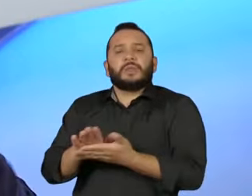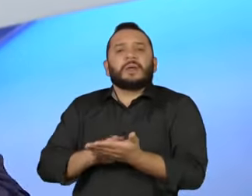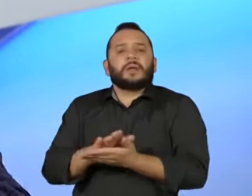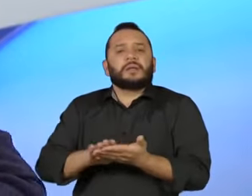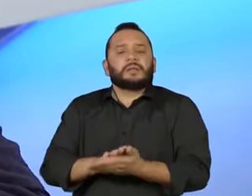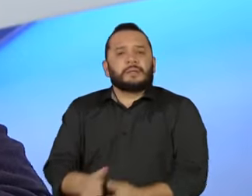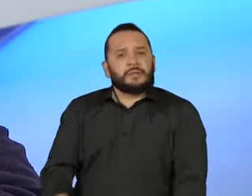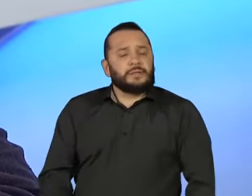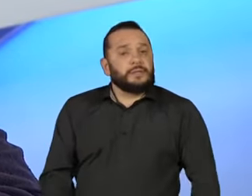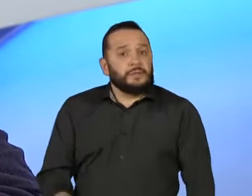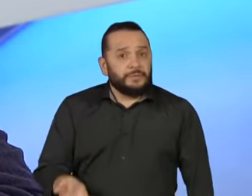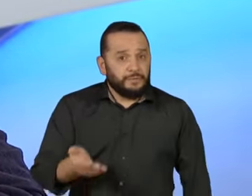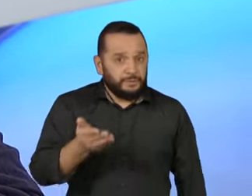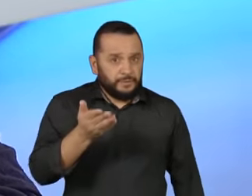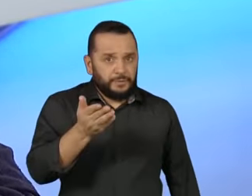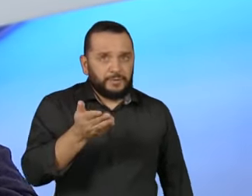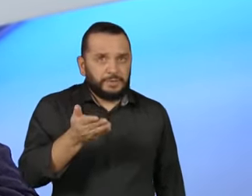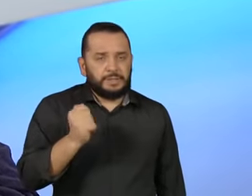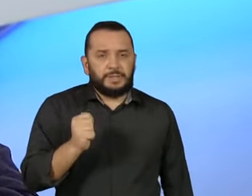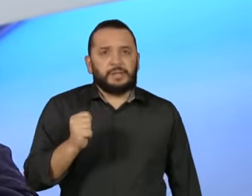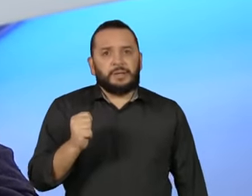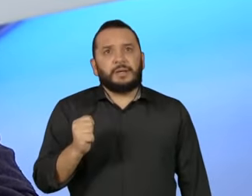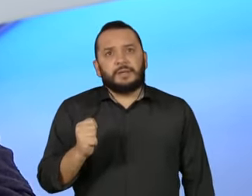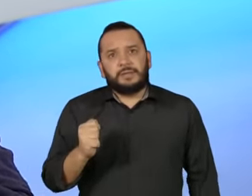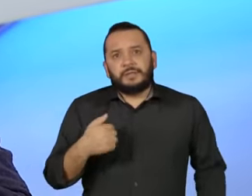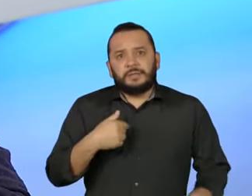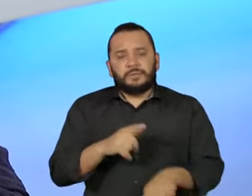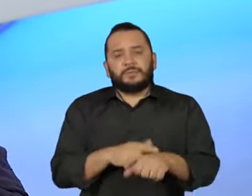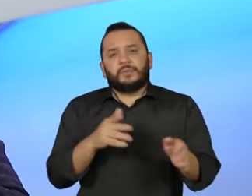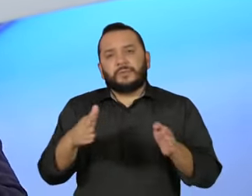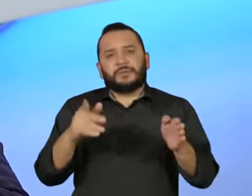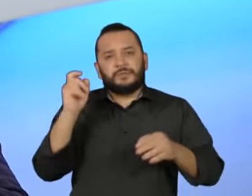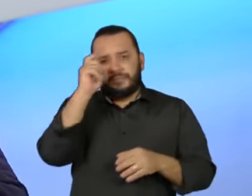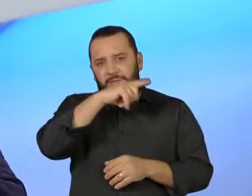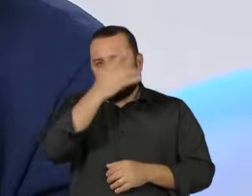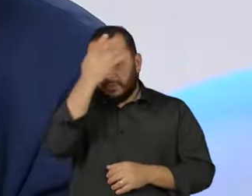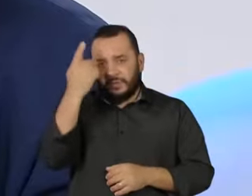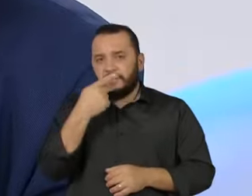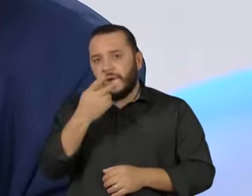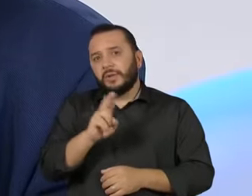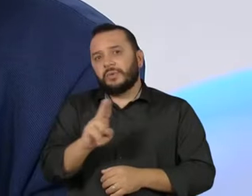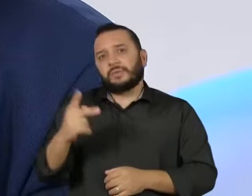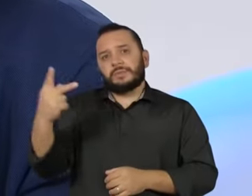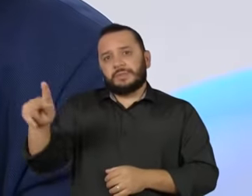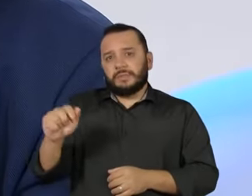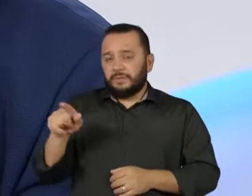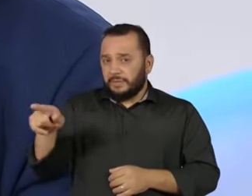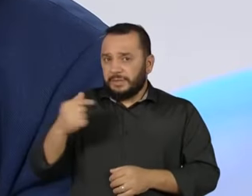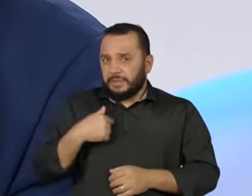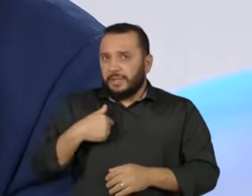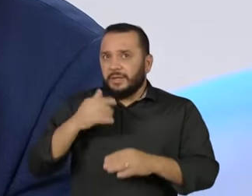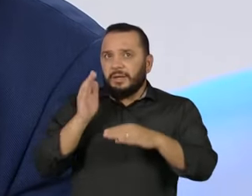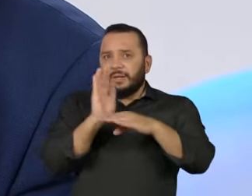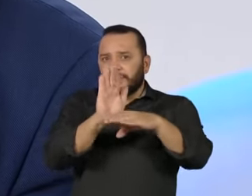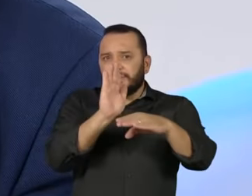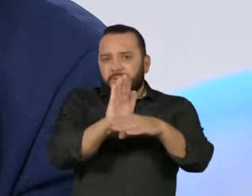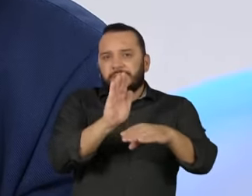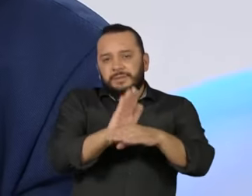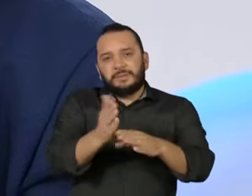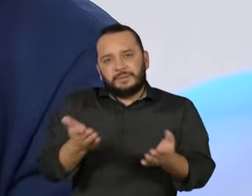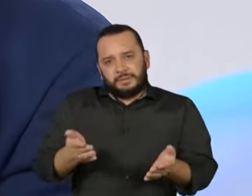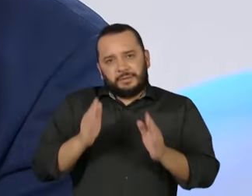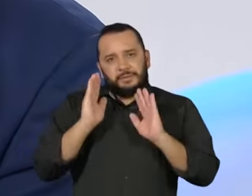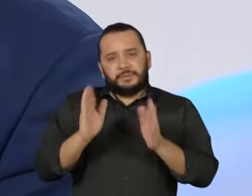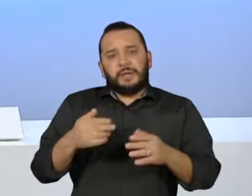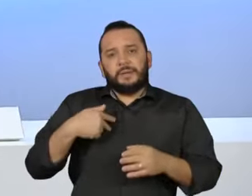constantemente aparece, sobretudo nos momentos de crise, recentemente inclusive apareceu como a possibilidade de candidato à presidência, até pelo